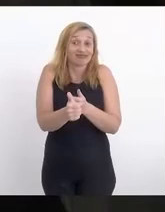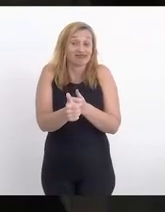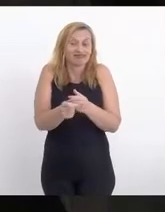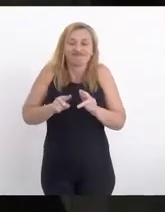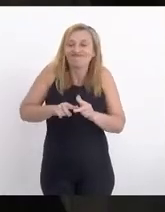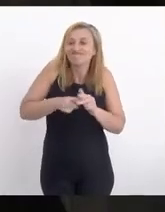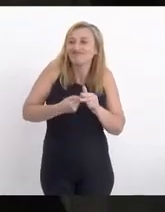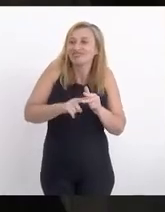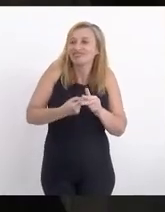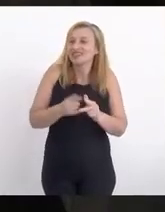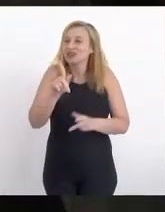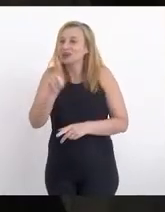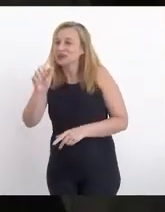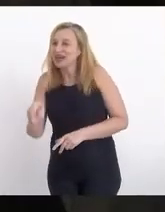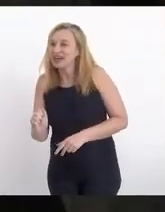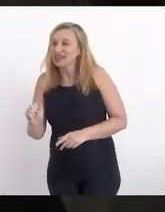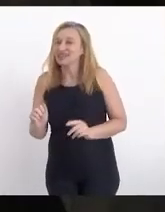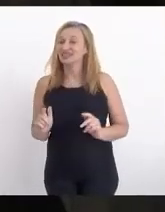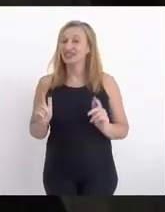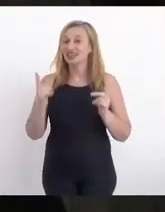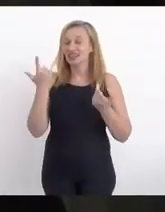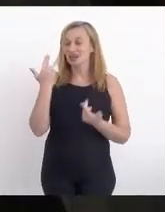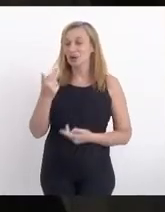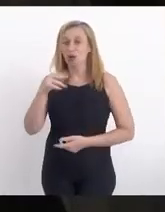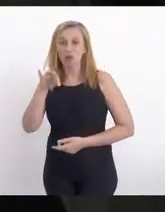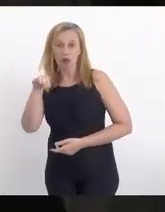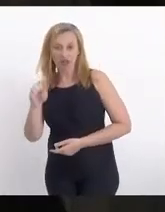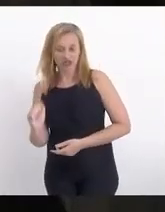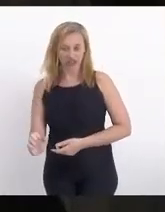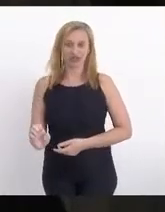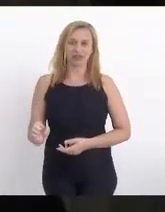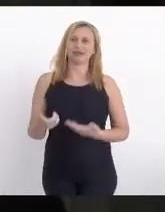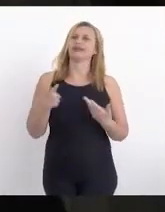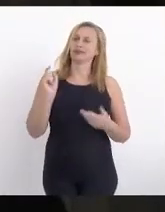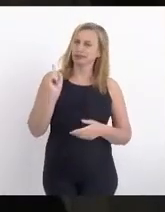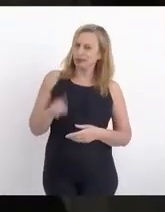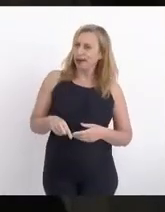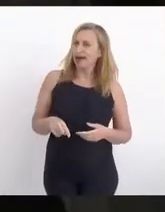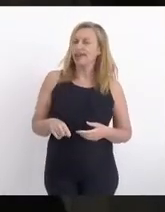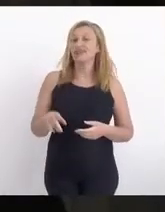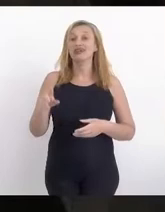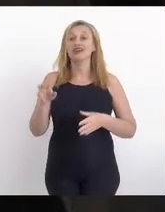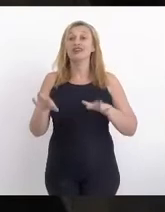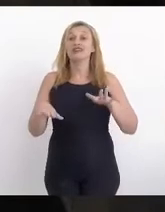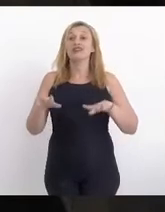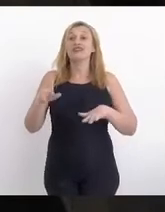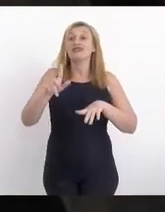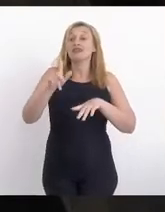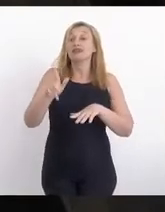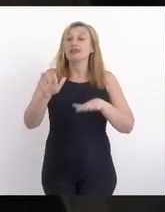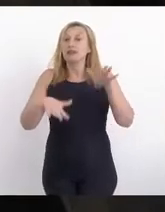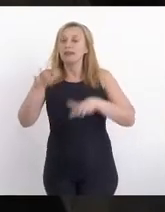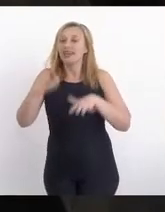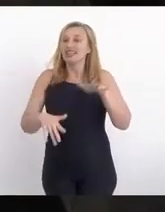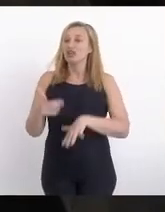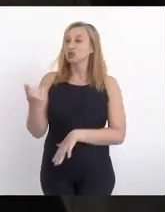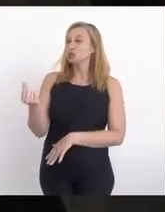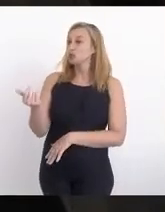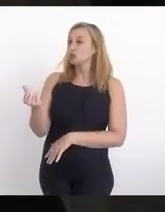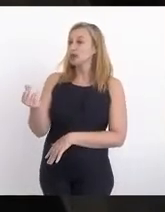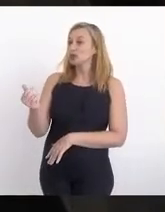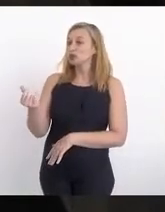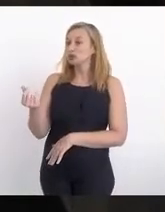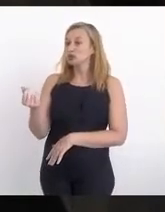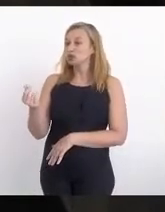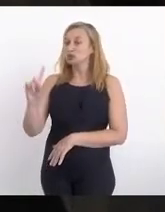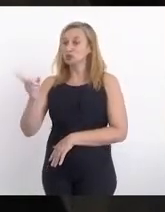reajustando o gás como fosse commodity. Isto é, pela variação do preço do dólar, que